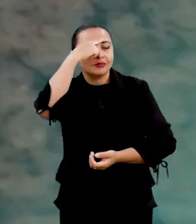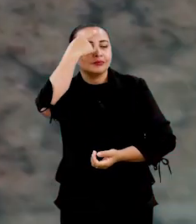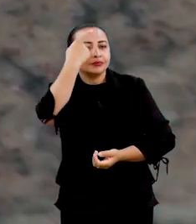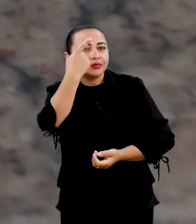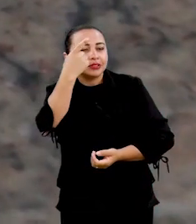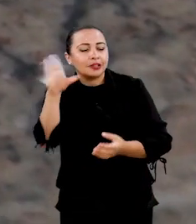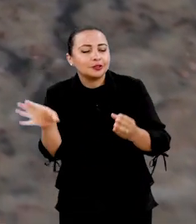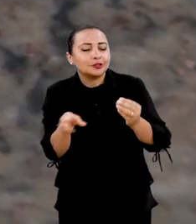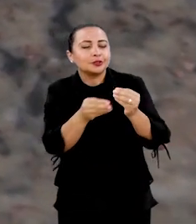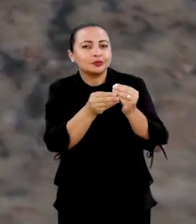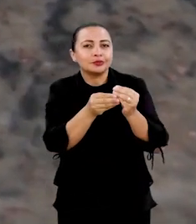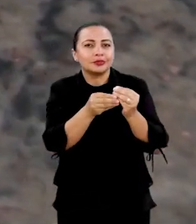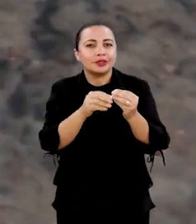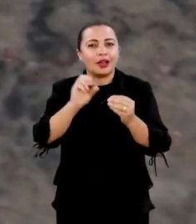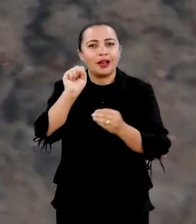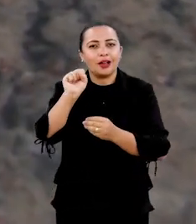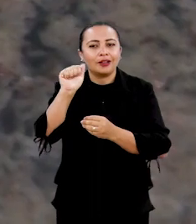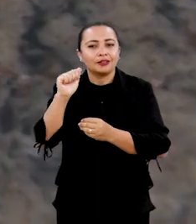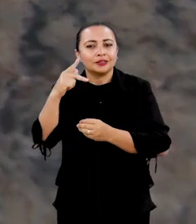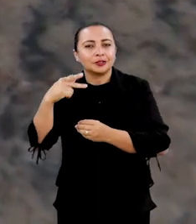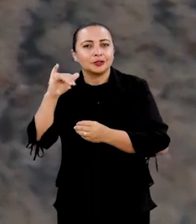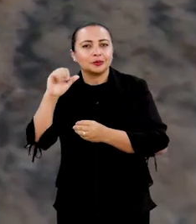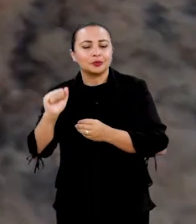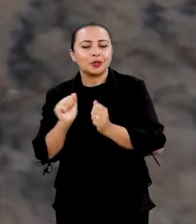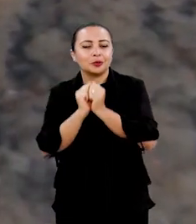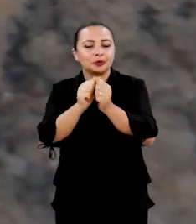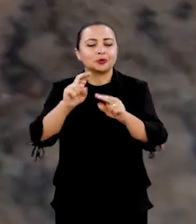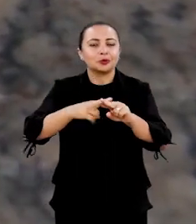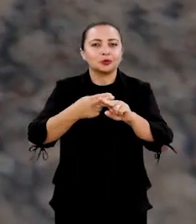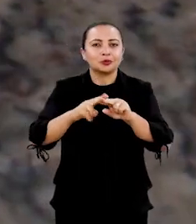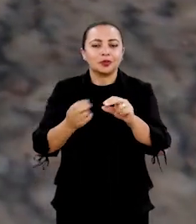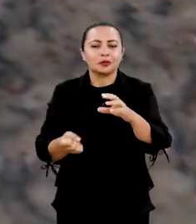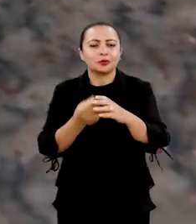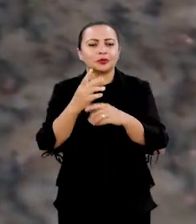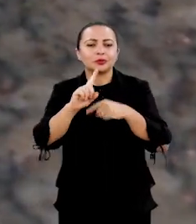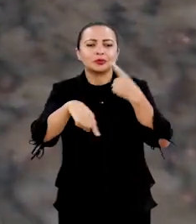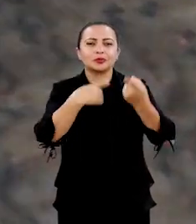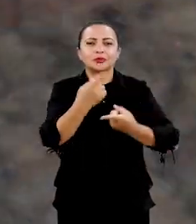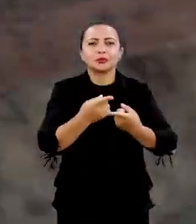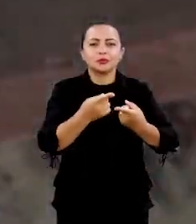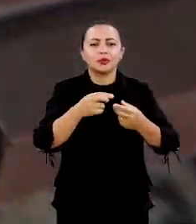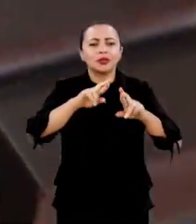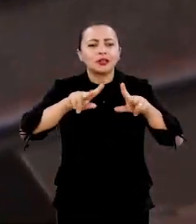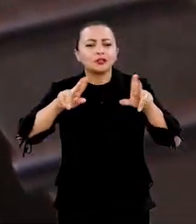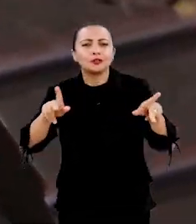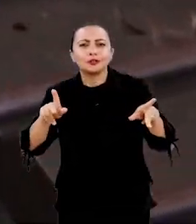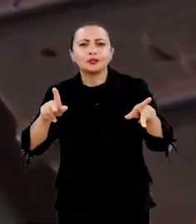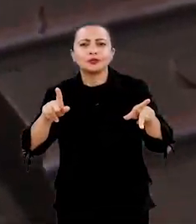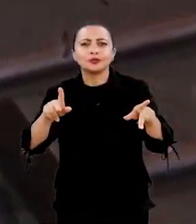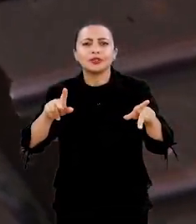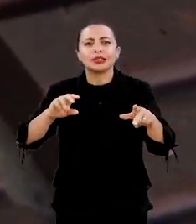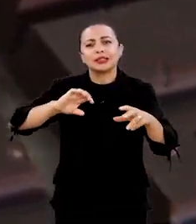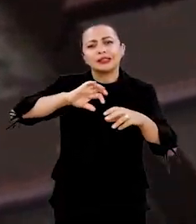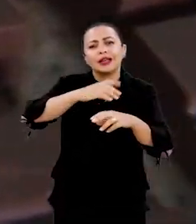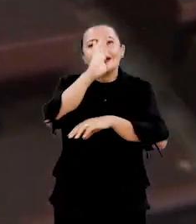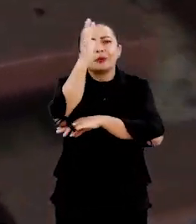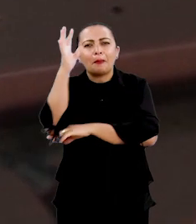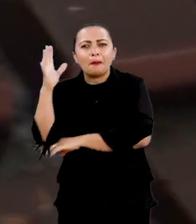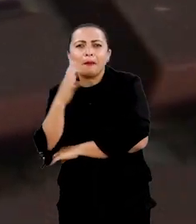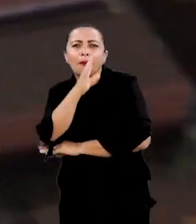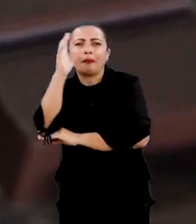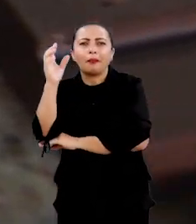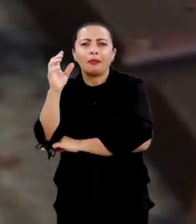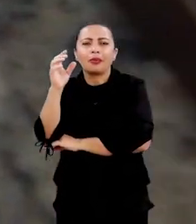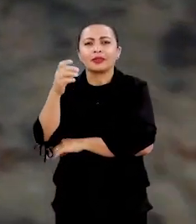A ideia de adicionar a sapucaia ao chocolate surgiu a partir das diferentes espécies de